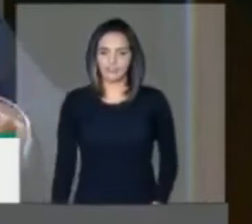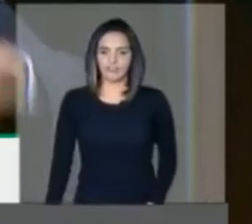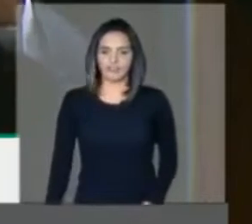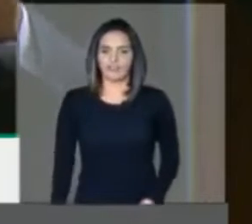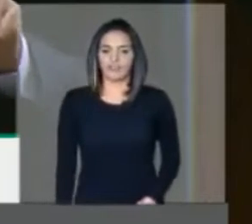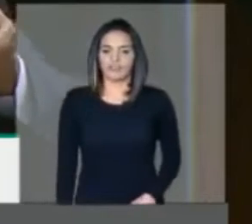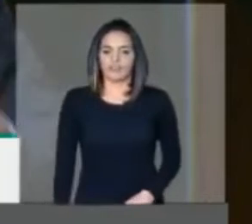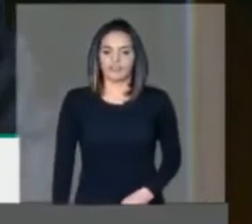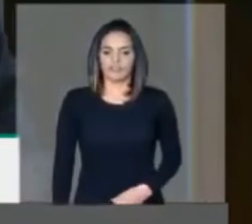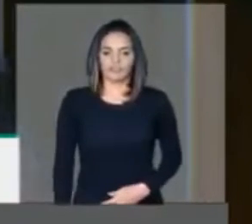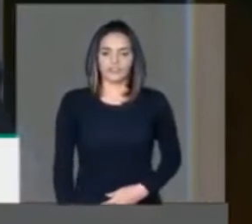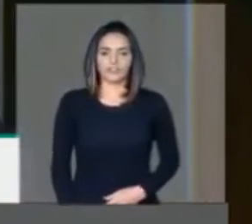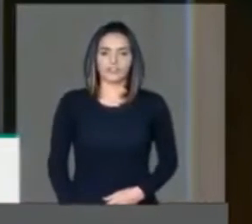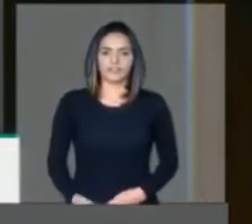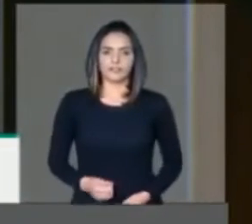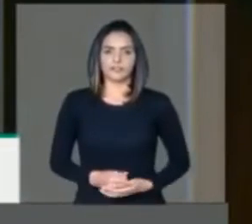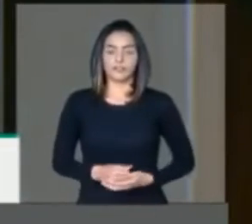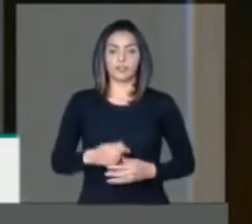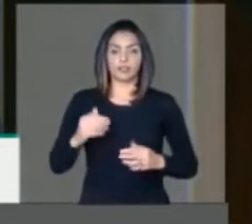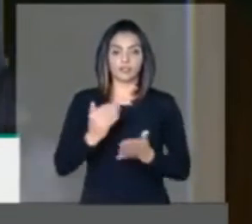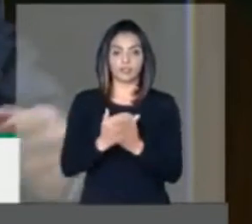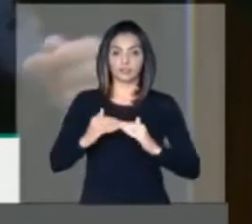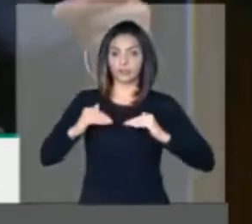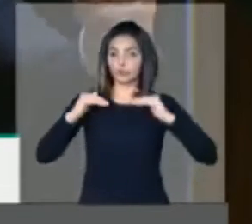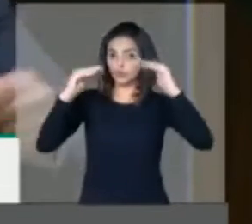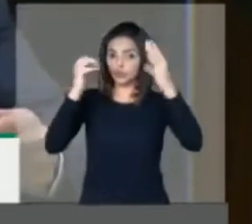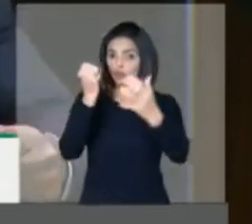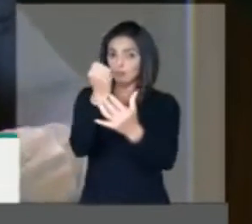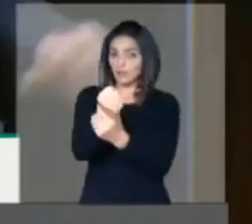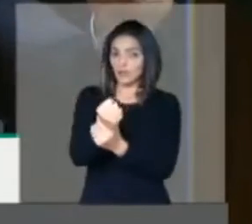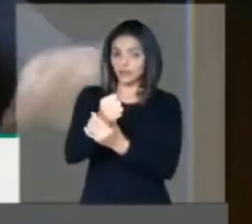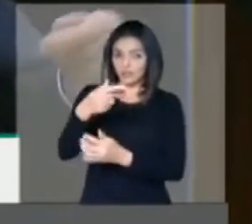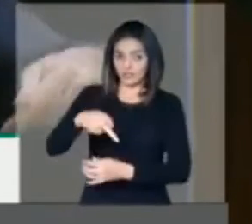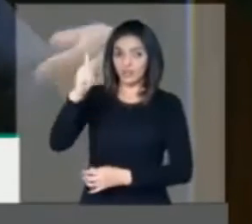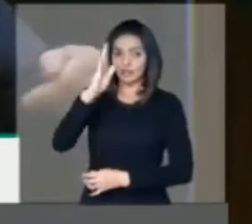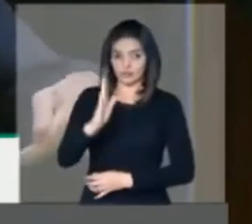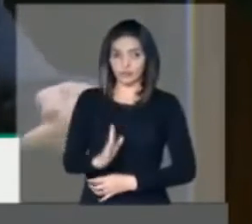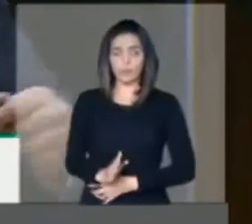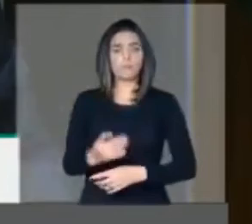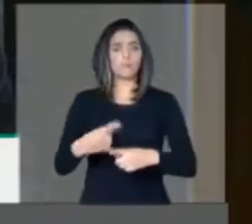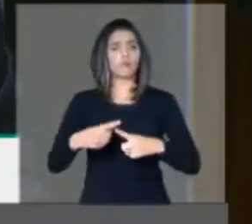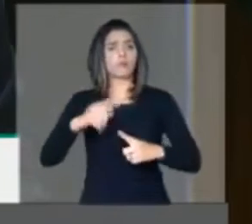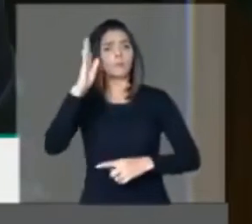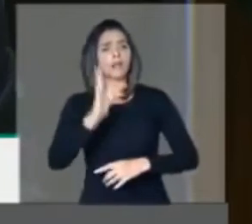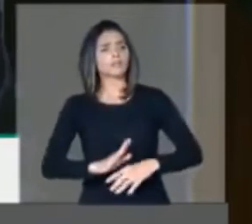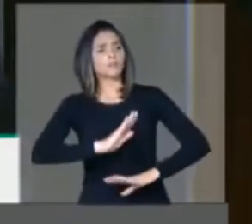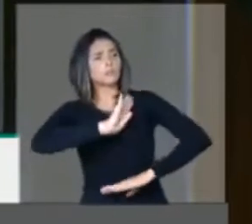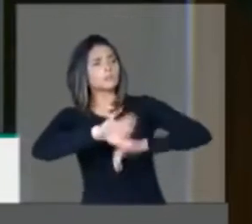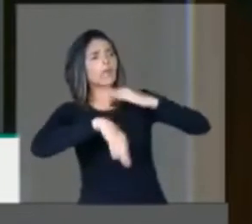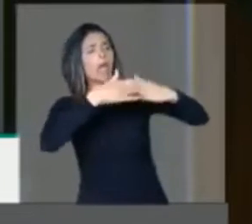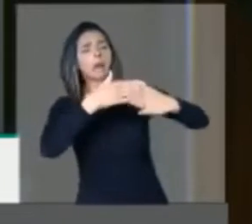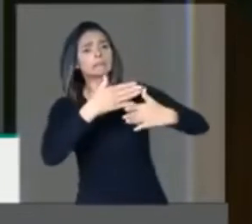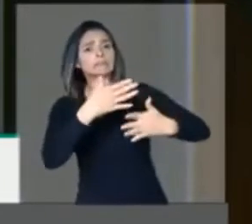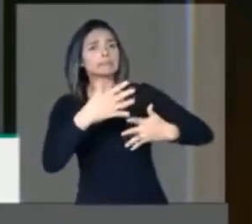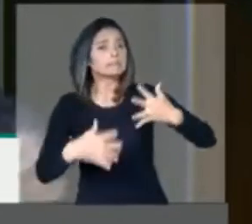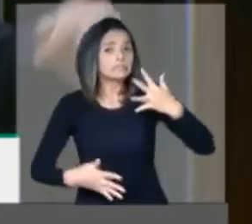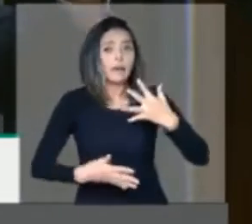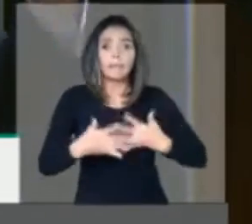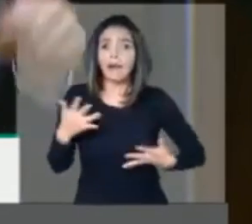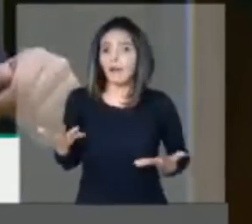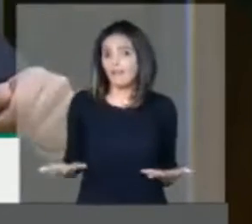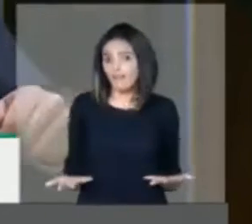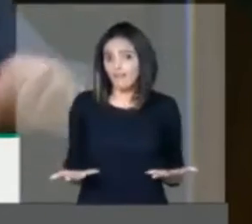acordo viola a soberania nacional. Porque impede que o Brasil se desenvolva tecnologicamente.